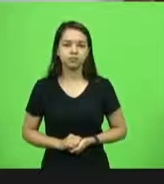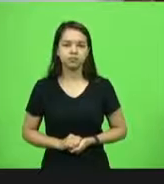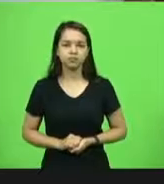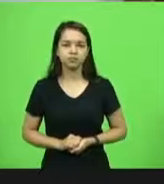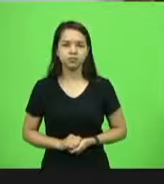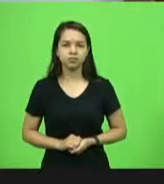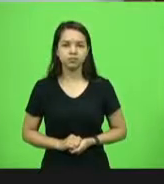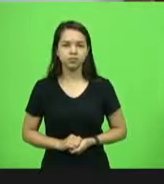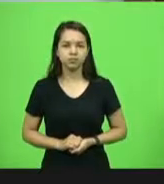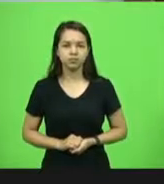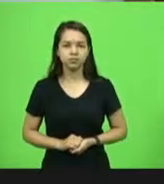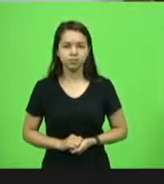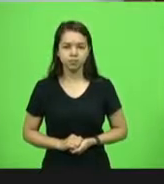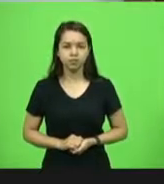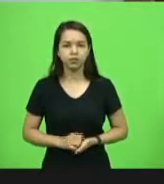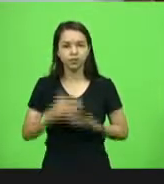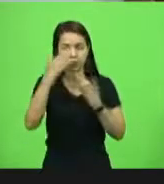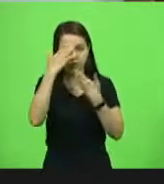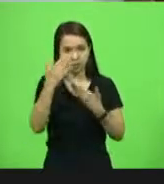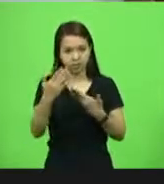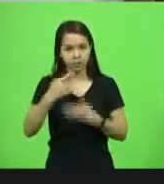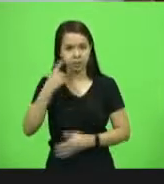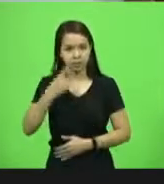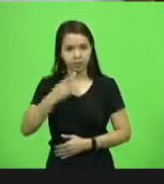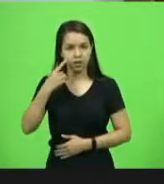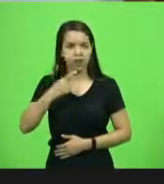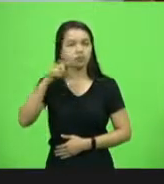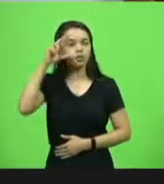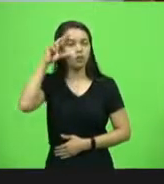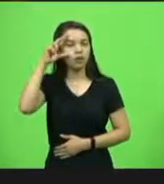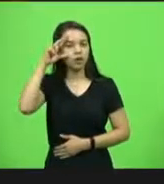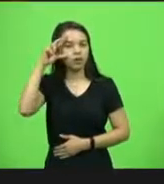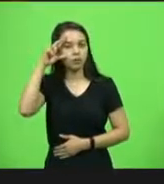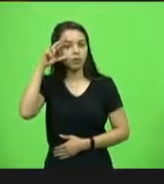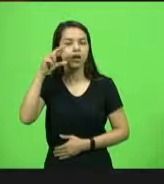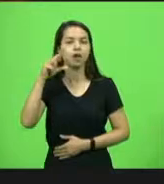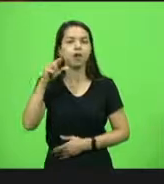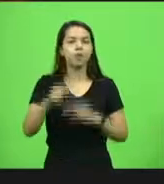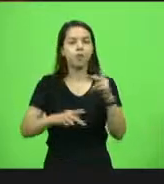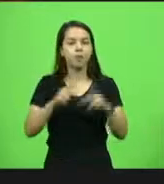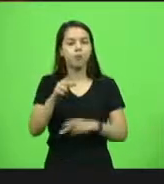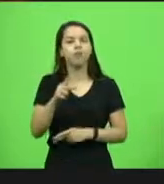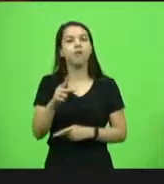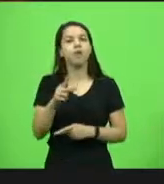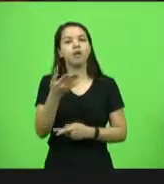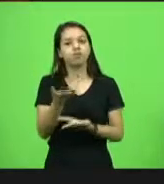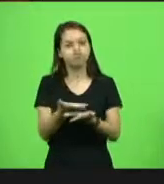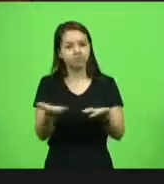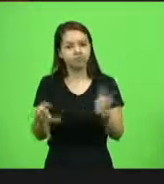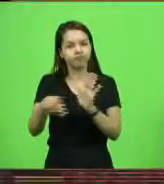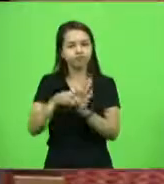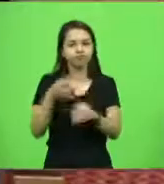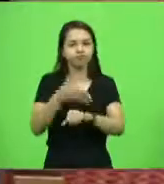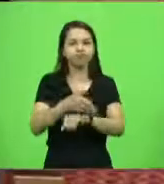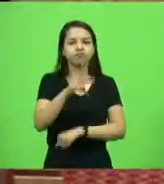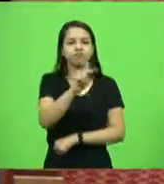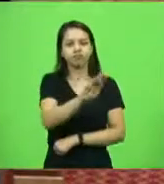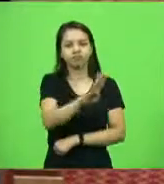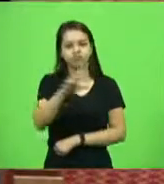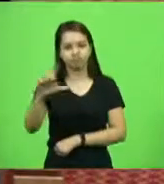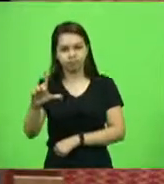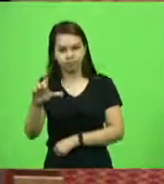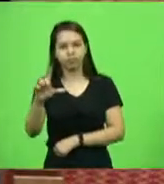Obrigado, obrigado, deputado Ricardo Alba, Lumenauense, hoje presidindo a nossa